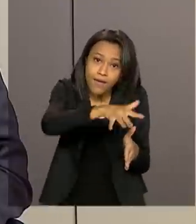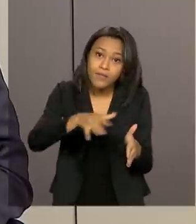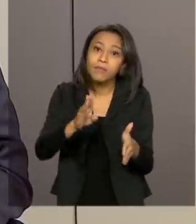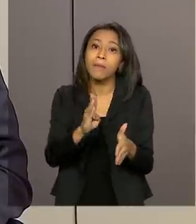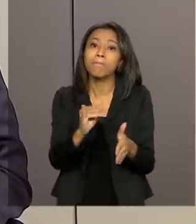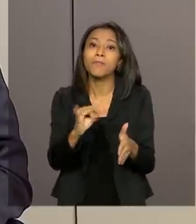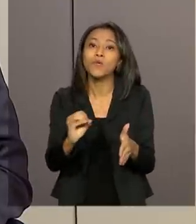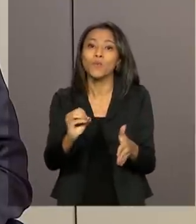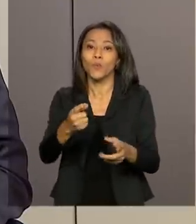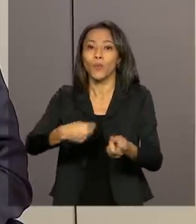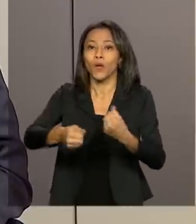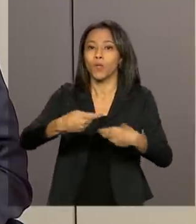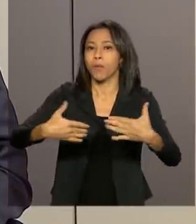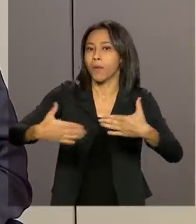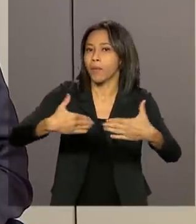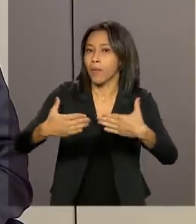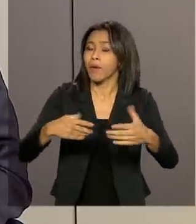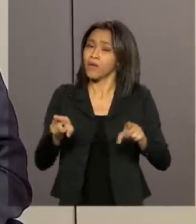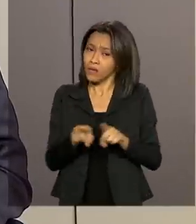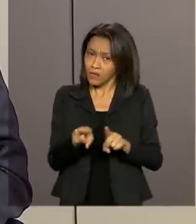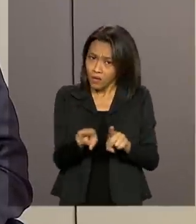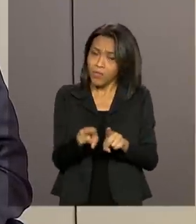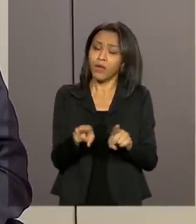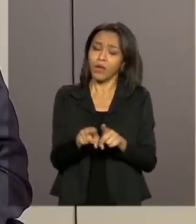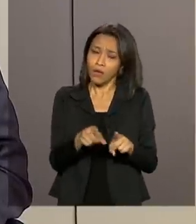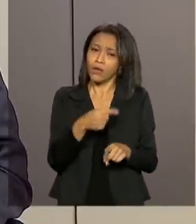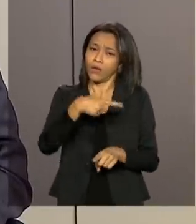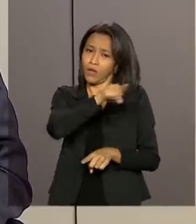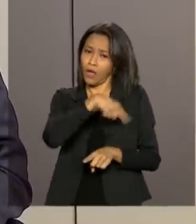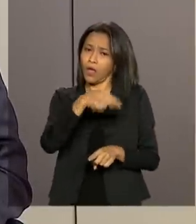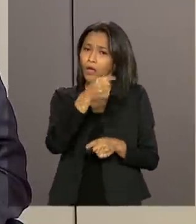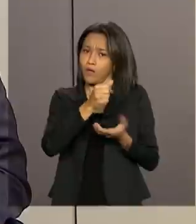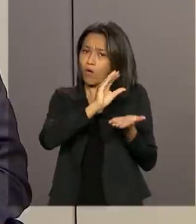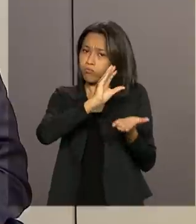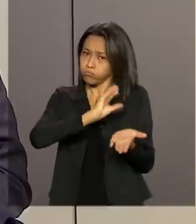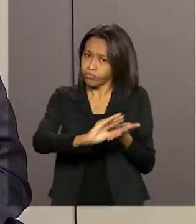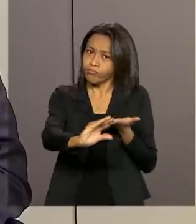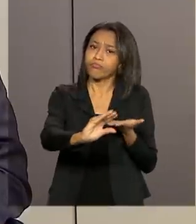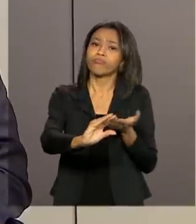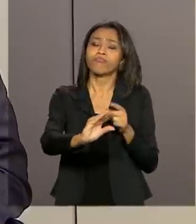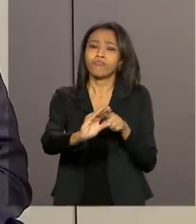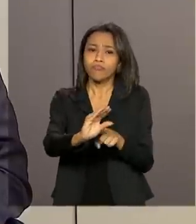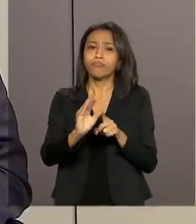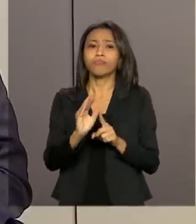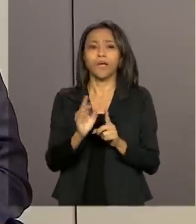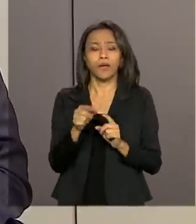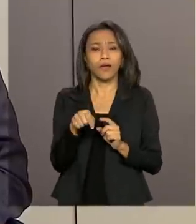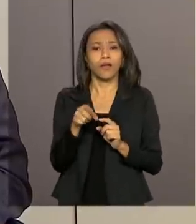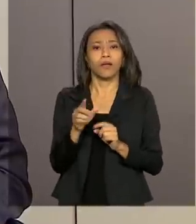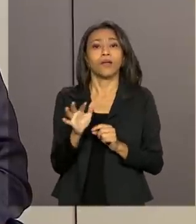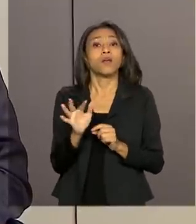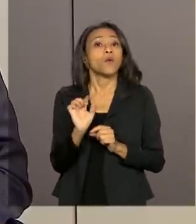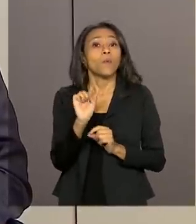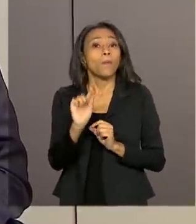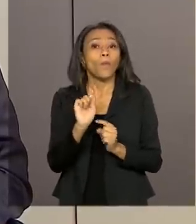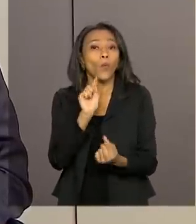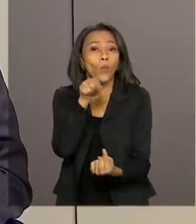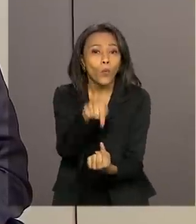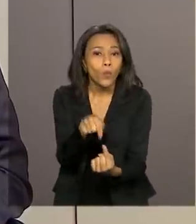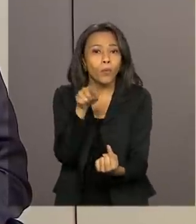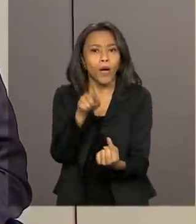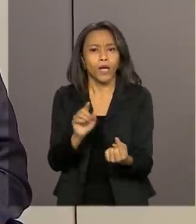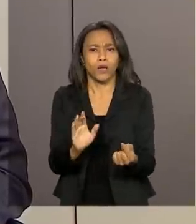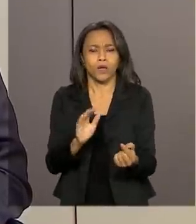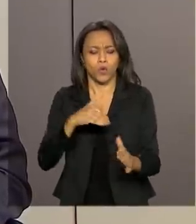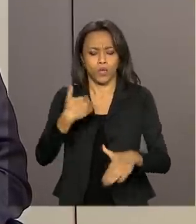bioeconomia e também que coloquem recursos, vamos colocar assim, a fundo perdido, para o